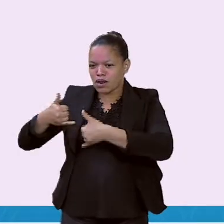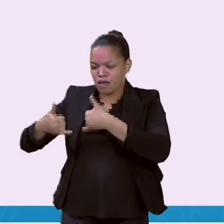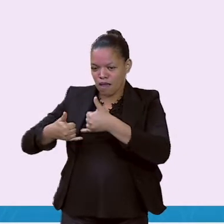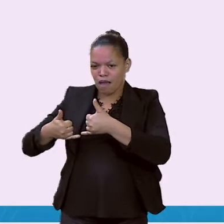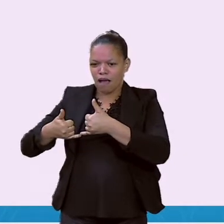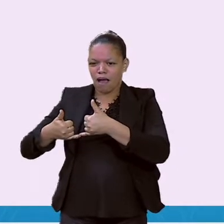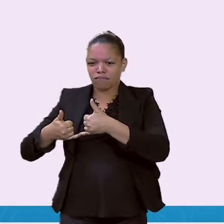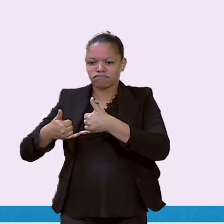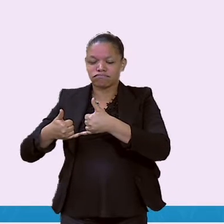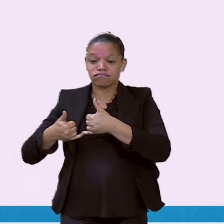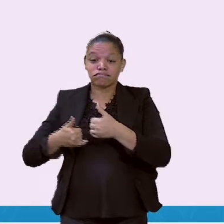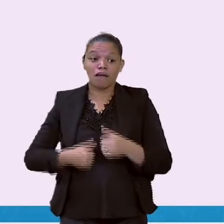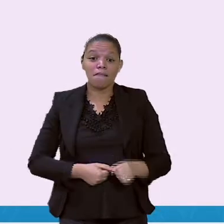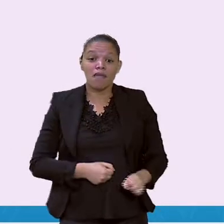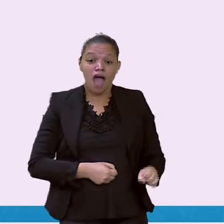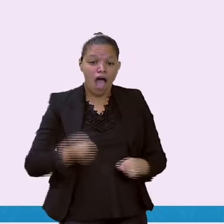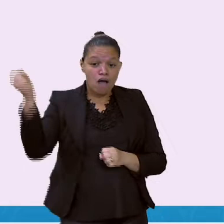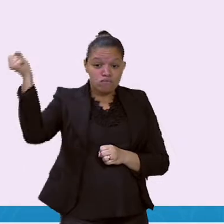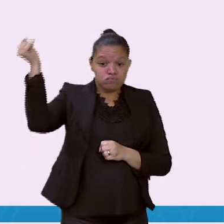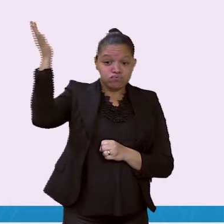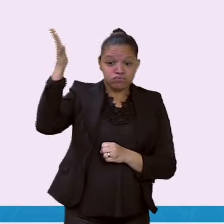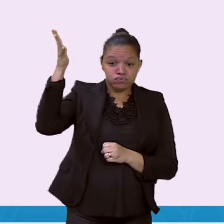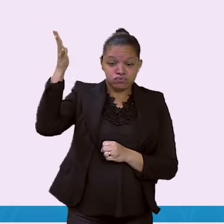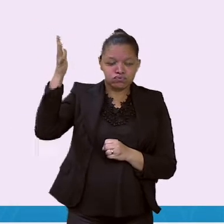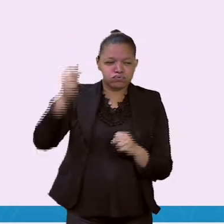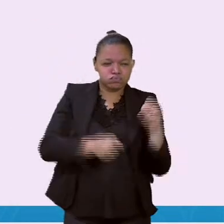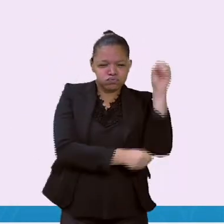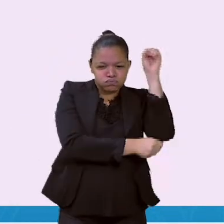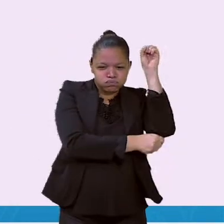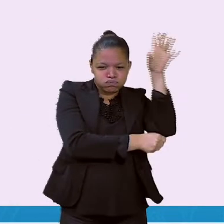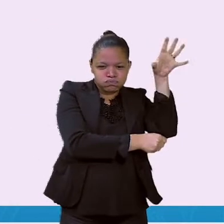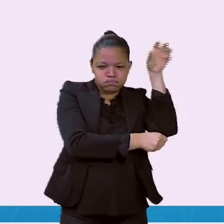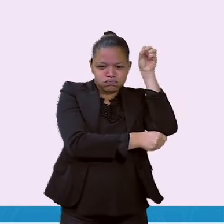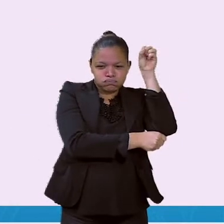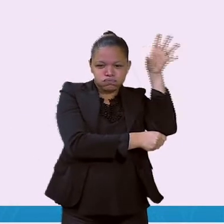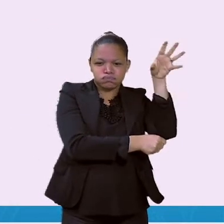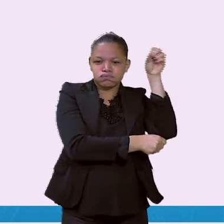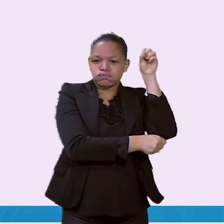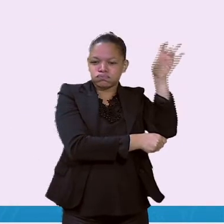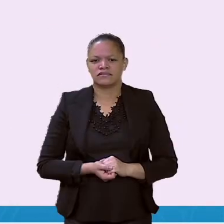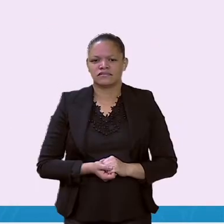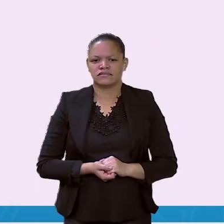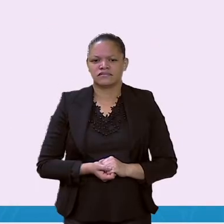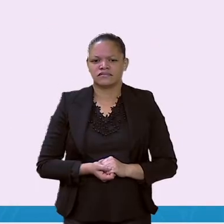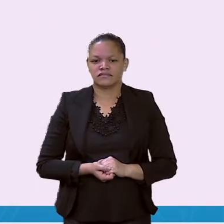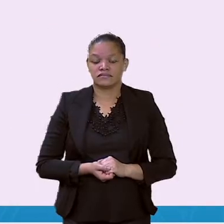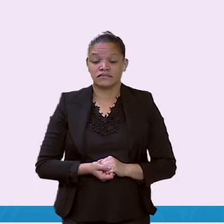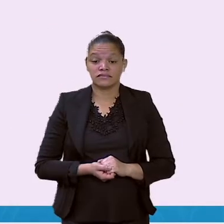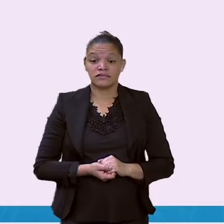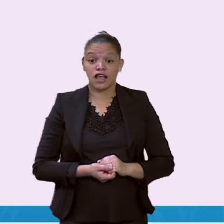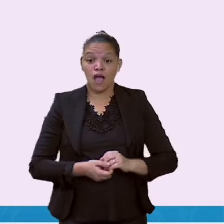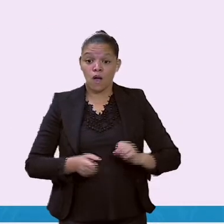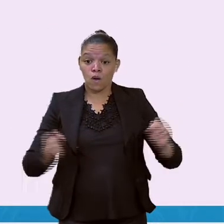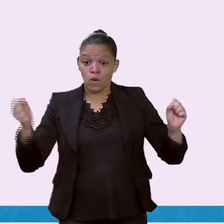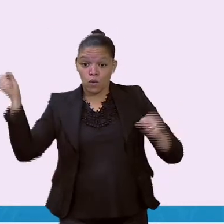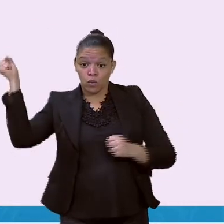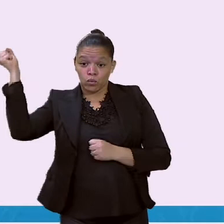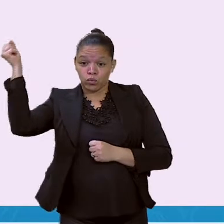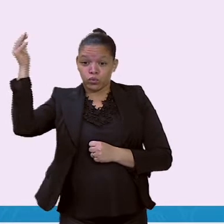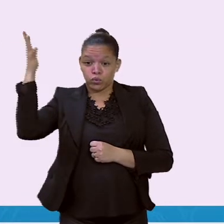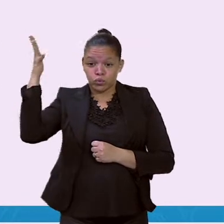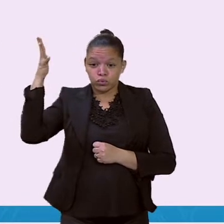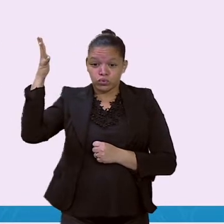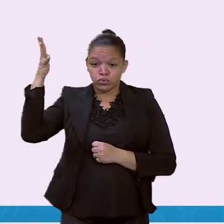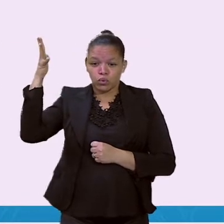rua ficam nos portes altos, ligados por muitos fios. Os fios estão sempre